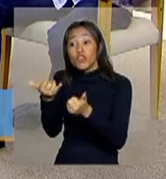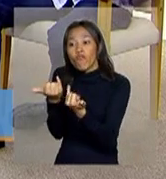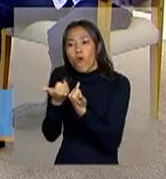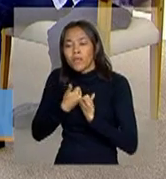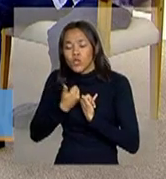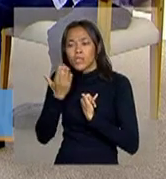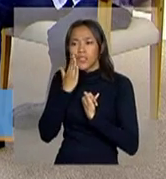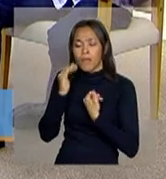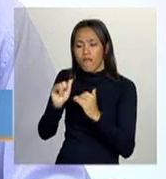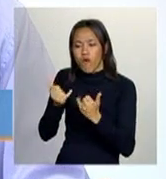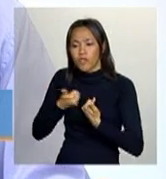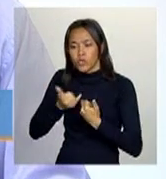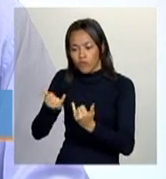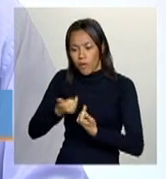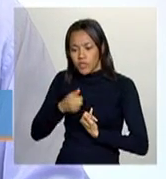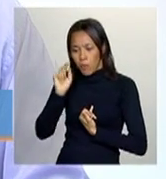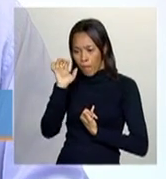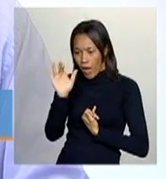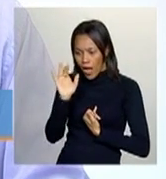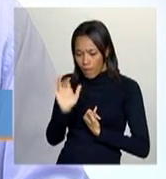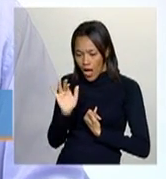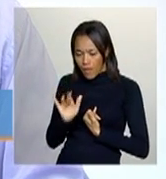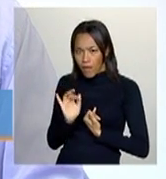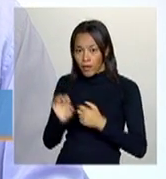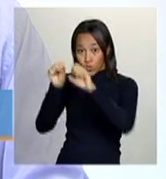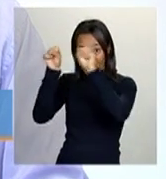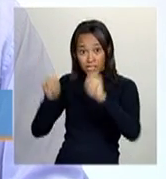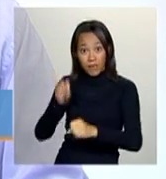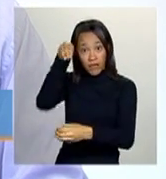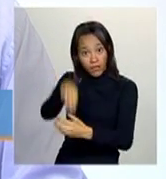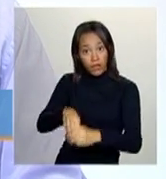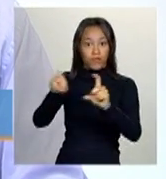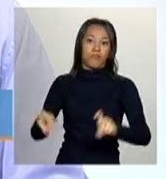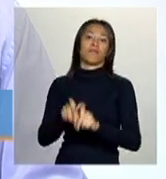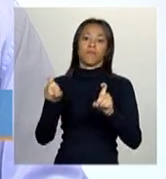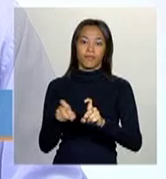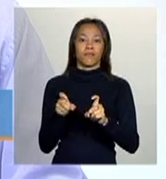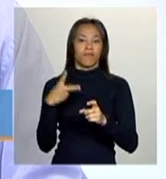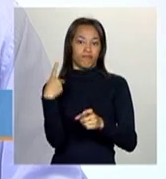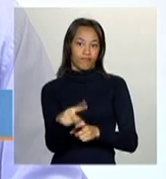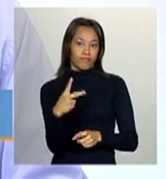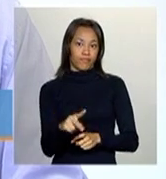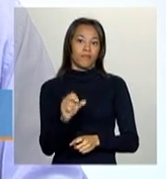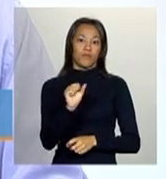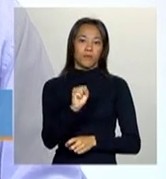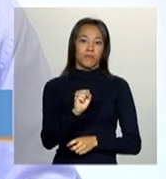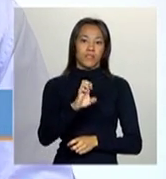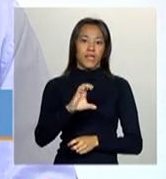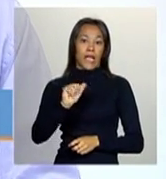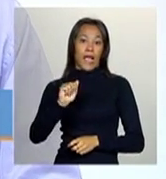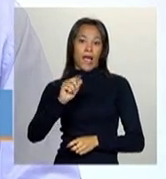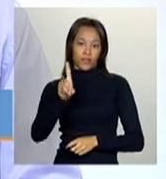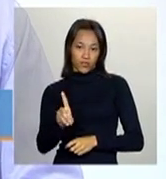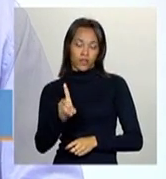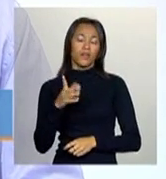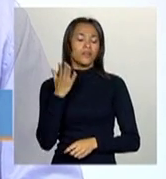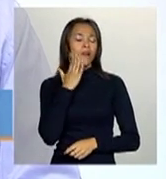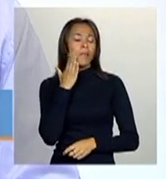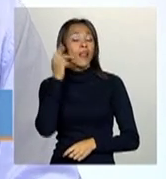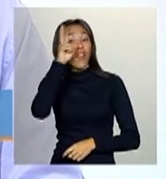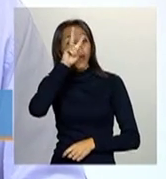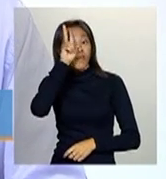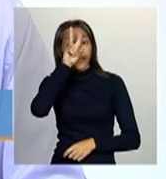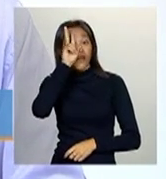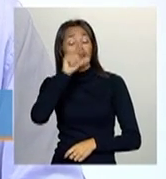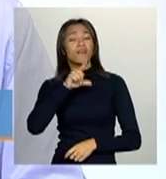diferentes dados para a execução de política pública já pelo SECAD. E, claro, lembrando isso,